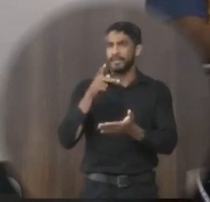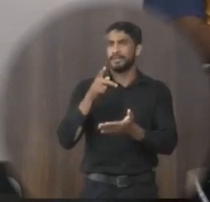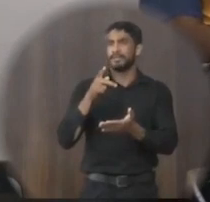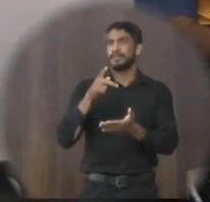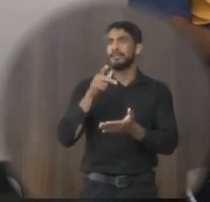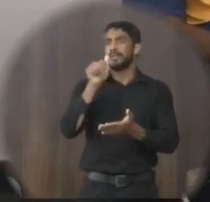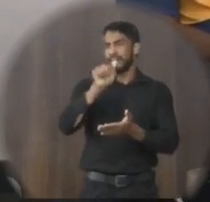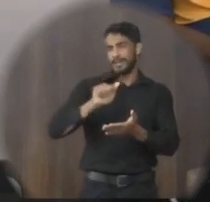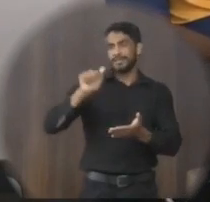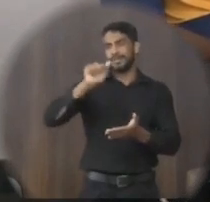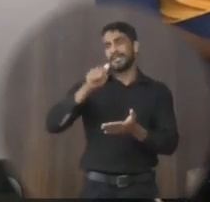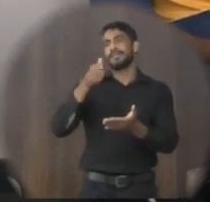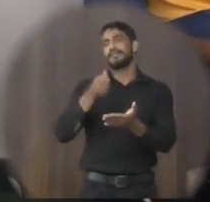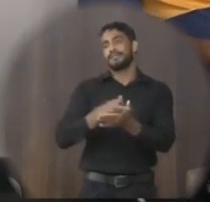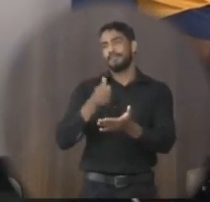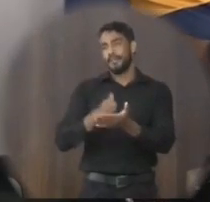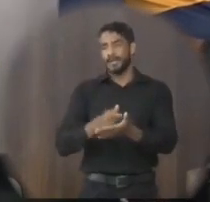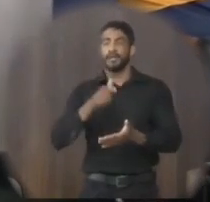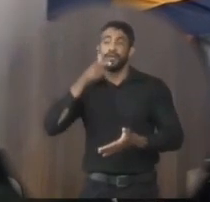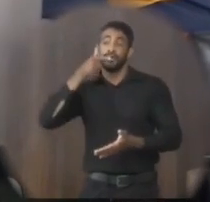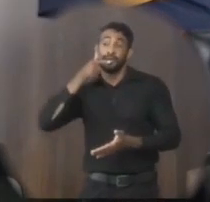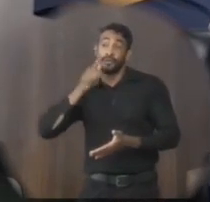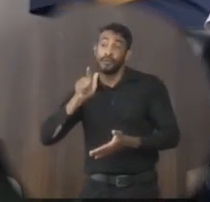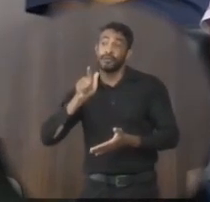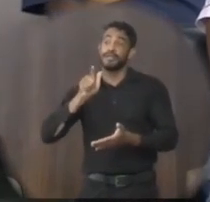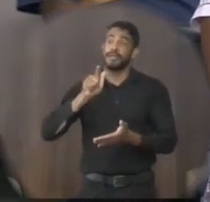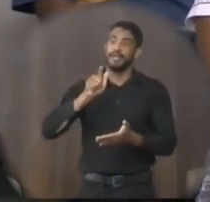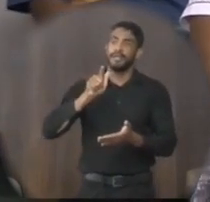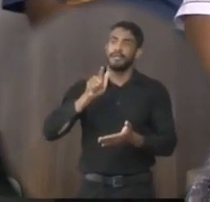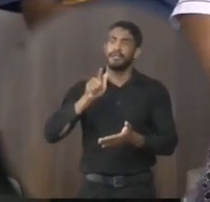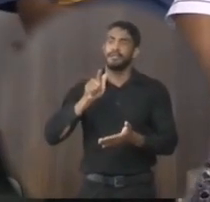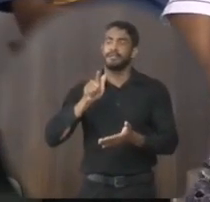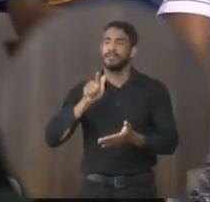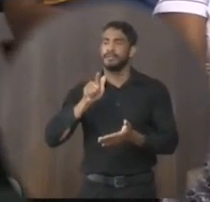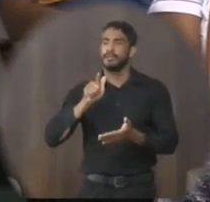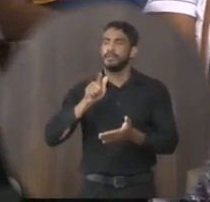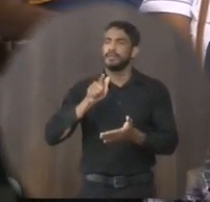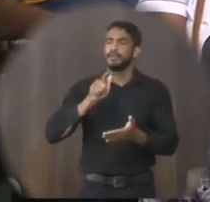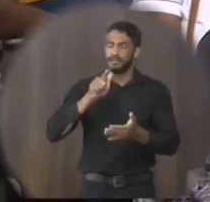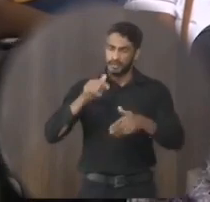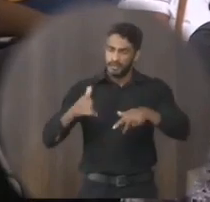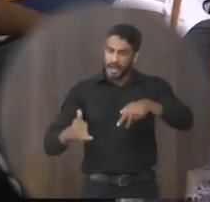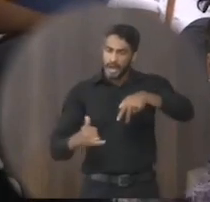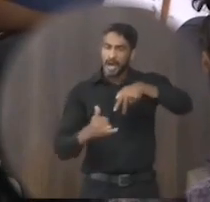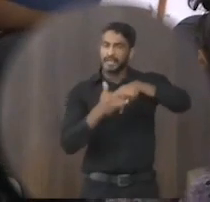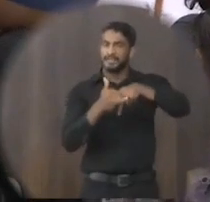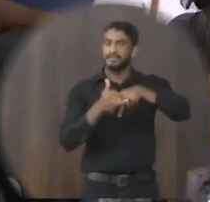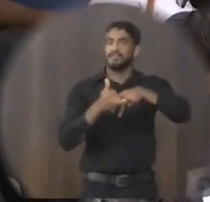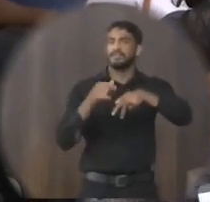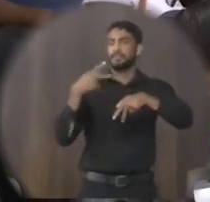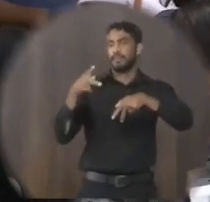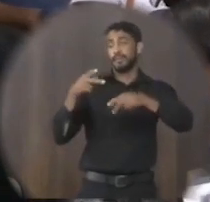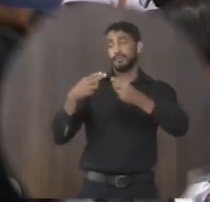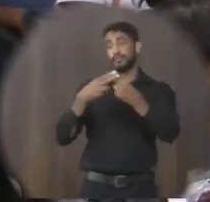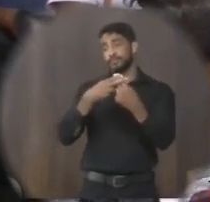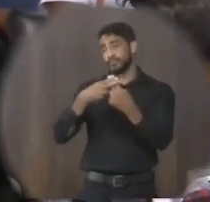associação, ainda que ela consiga ser atendida pela, as vítimas serem atendidas pela rede pública.